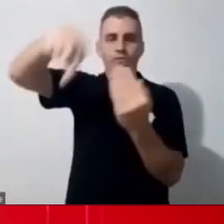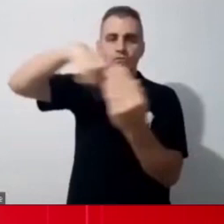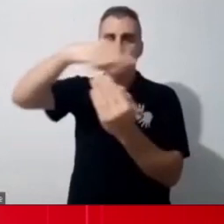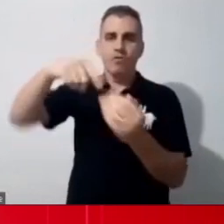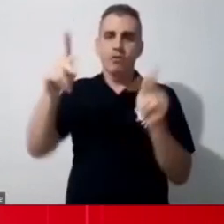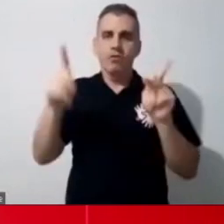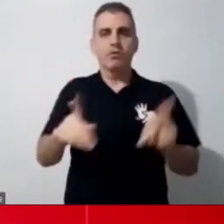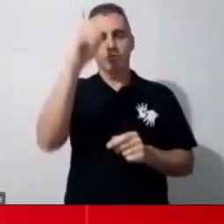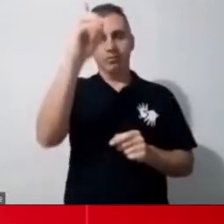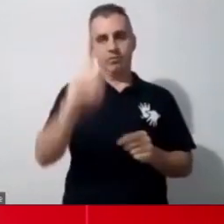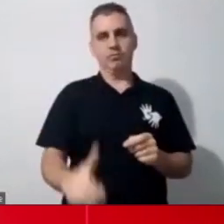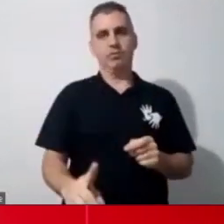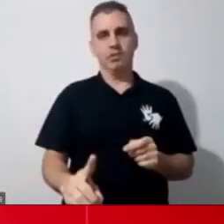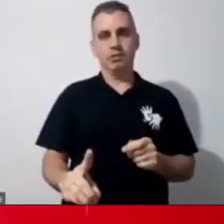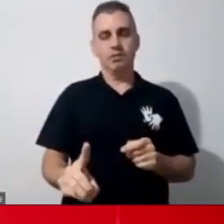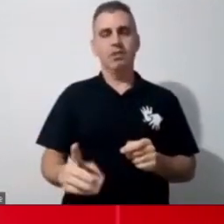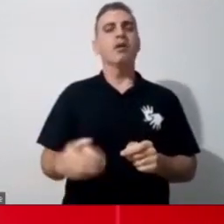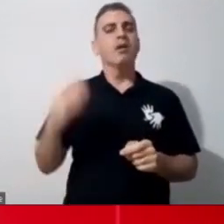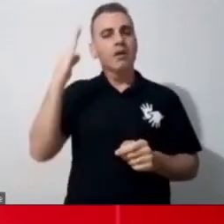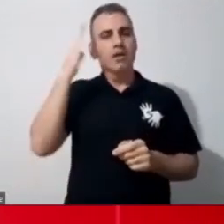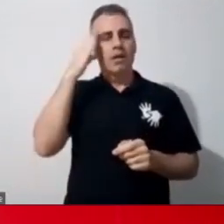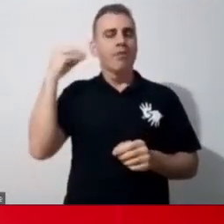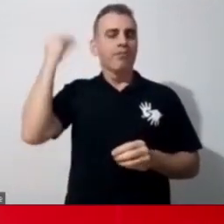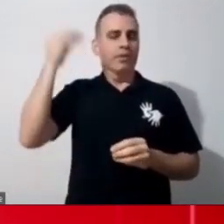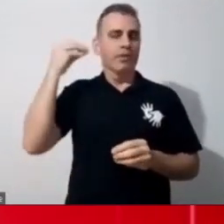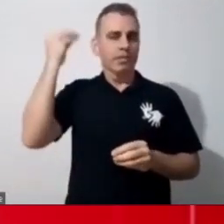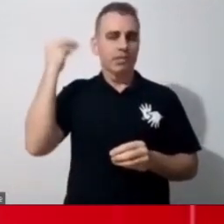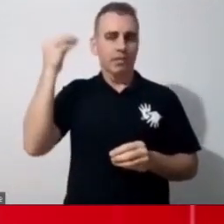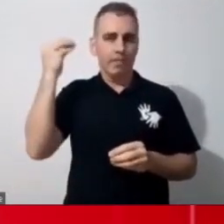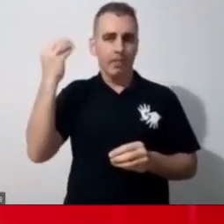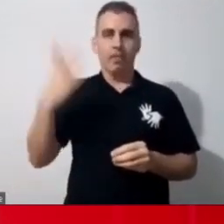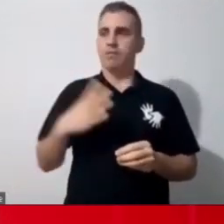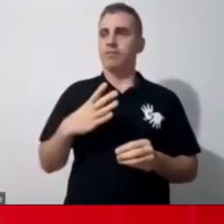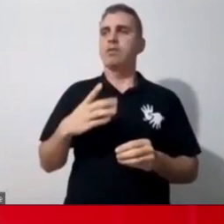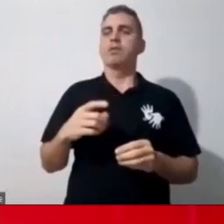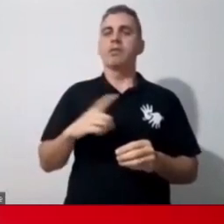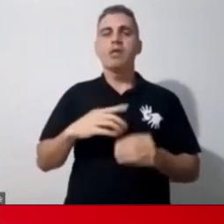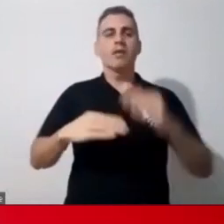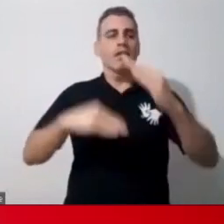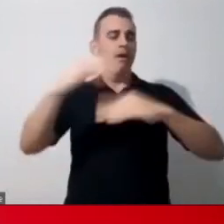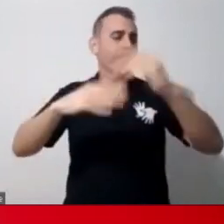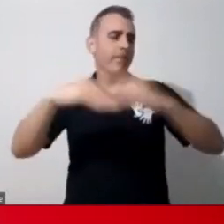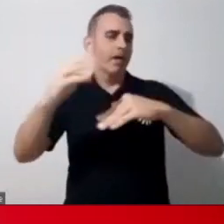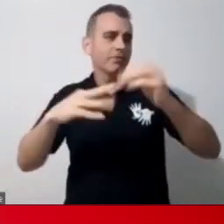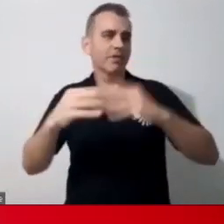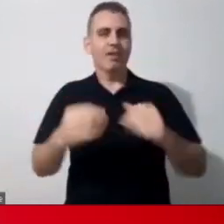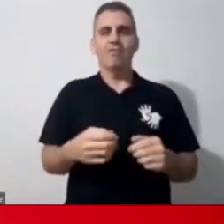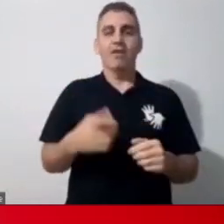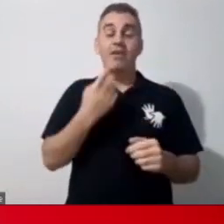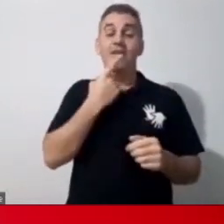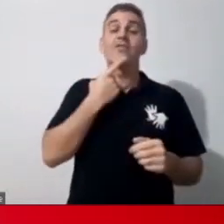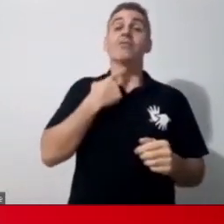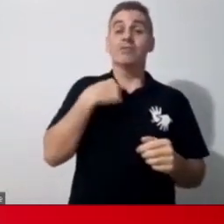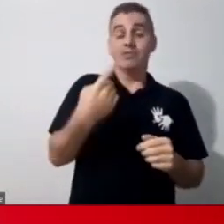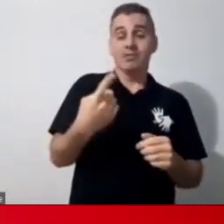às vezes, ela não é tão significativa quando eu dou uma prática, que ele vai adorar, que ele pode fazer até por uma videoaula